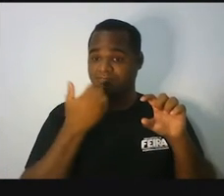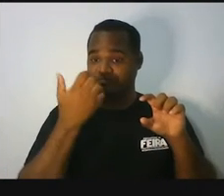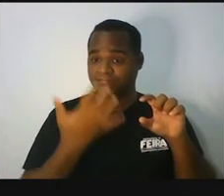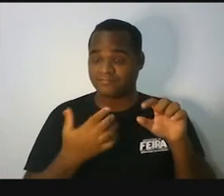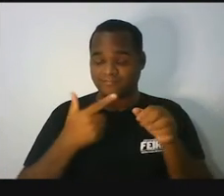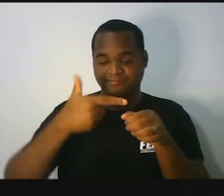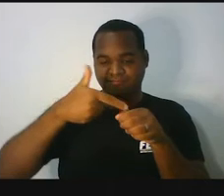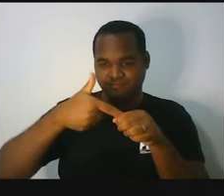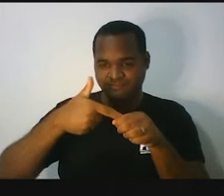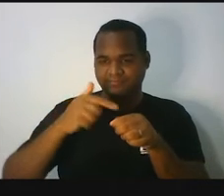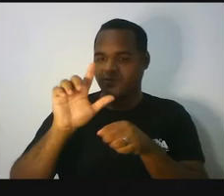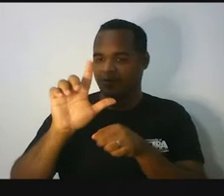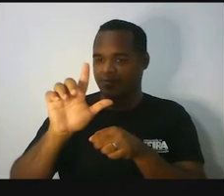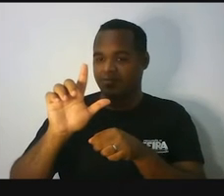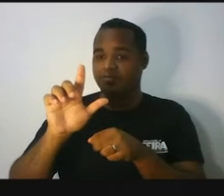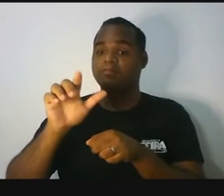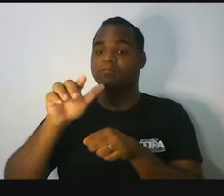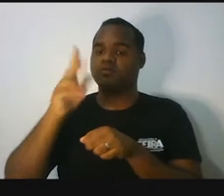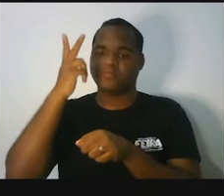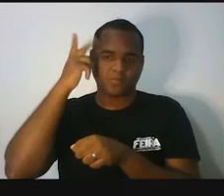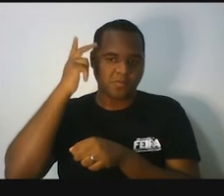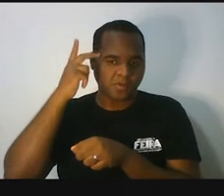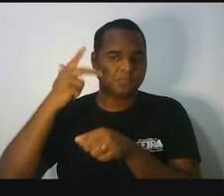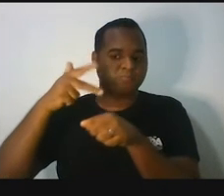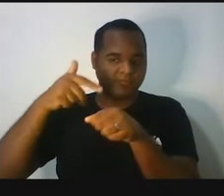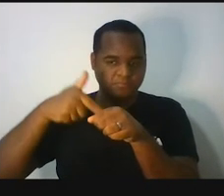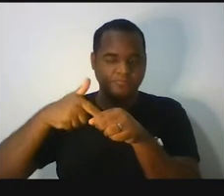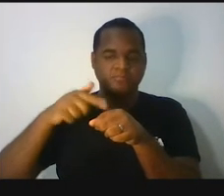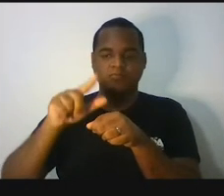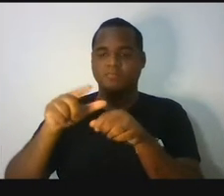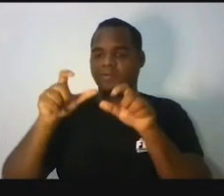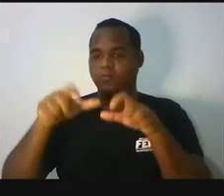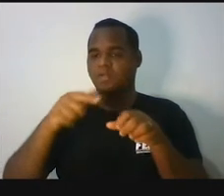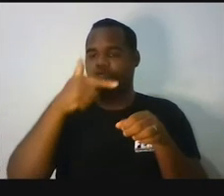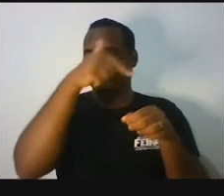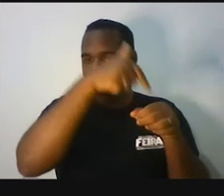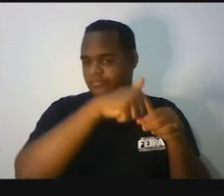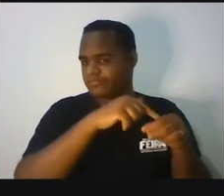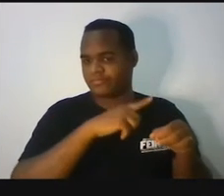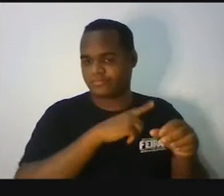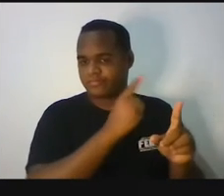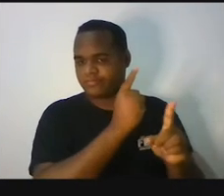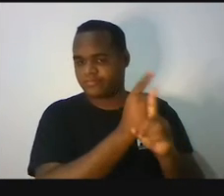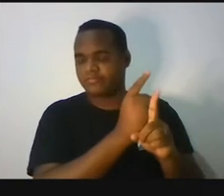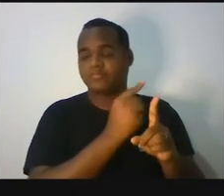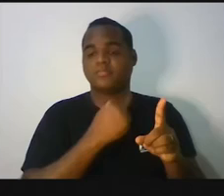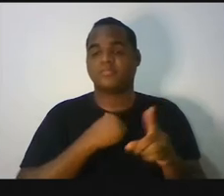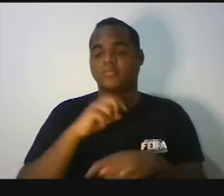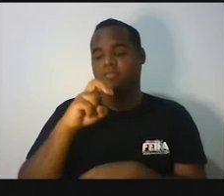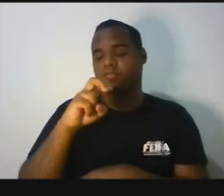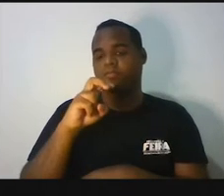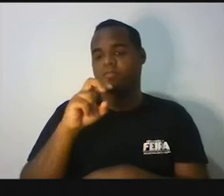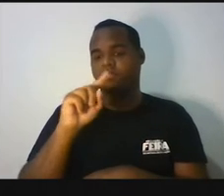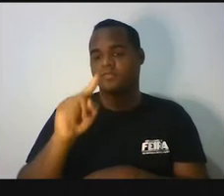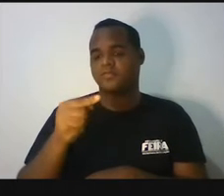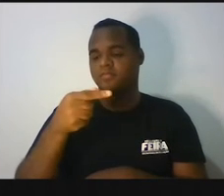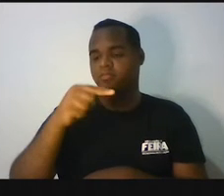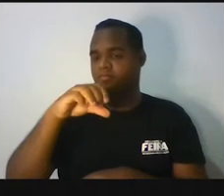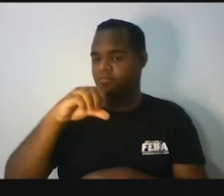litro de gasolina comum em um determinado posto de combustível é R$ 5,79